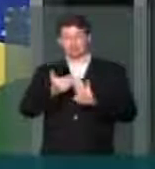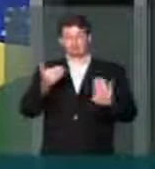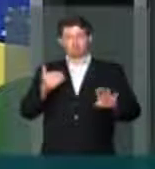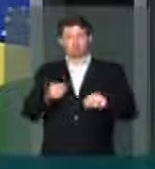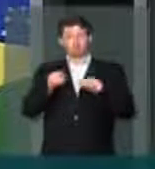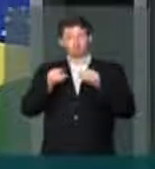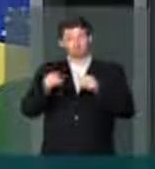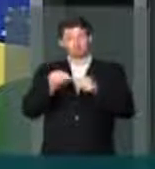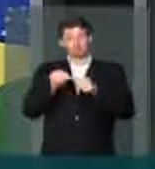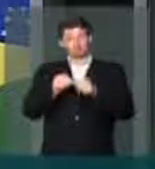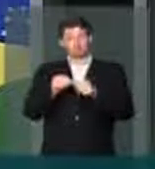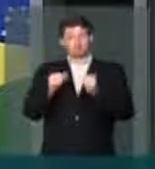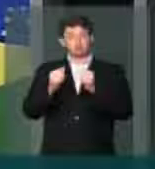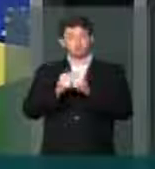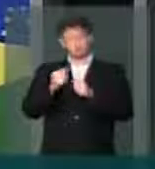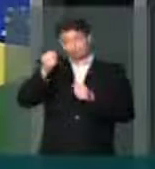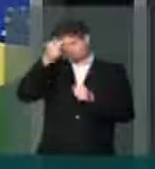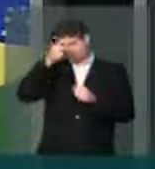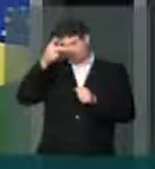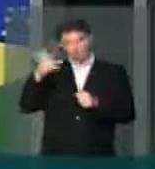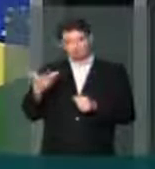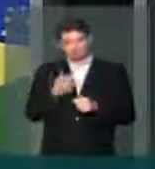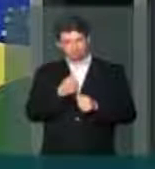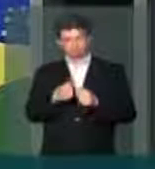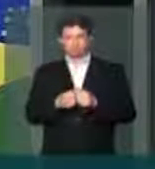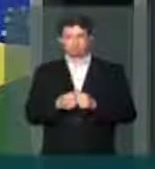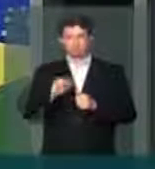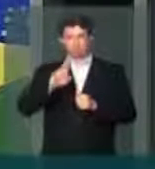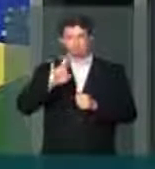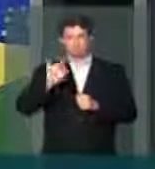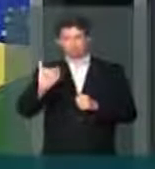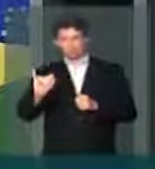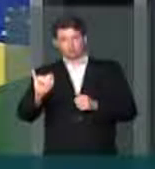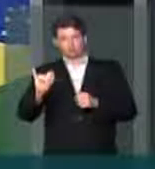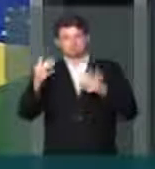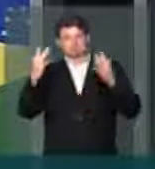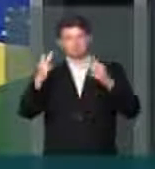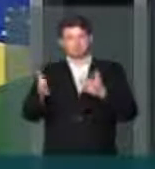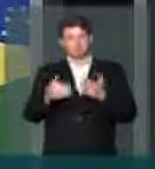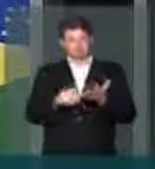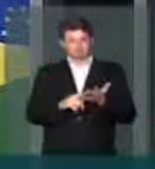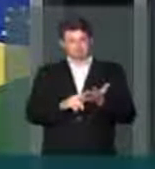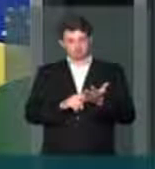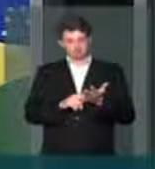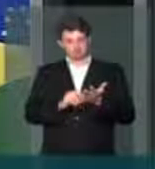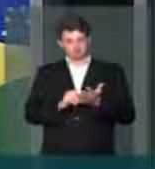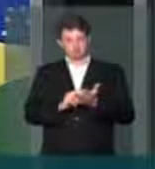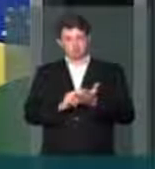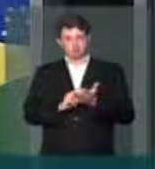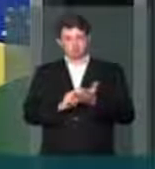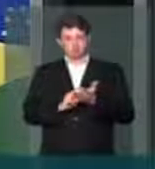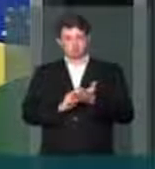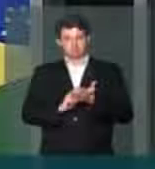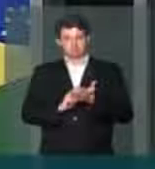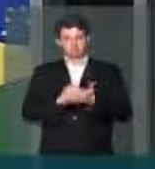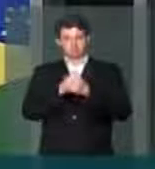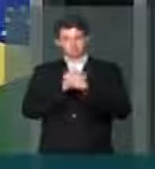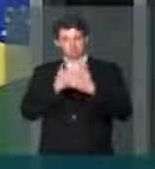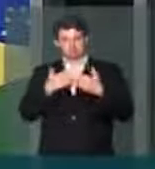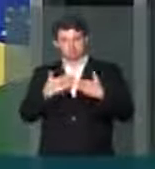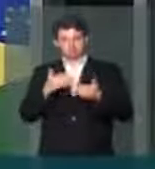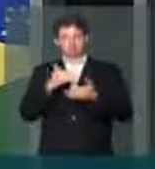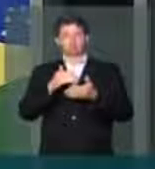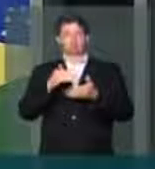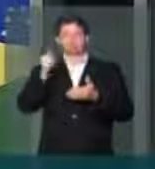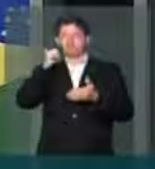E vocês fazem isso junto com o prefeito Nota 10, com o prefeito Rui, que está de parabéns. Fica aqui o meu abraço, o meu carinho pela nossa